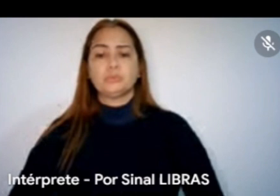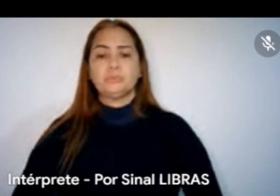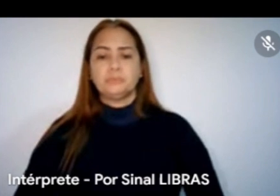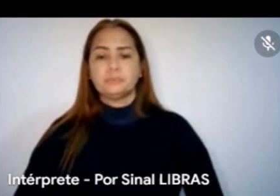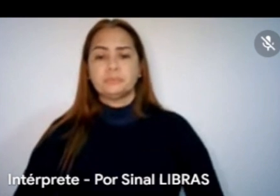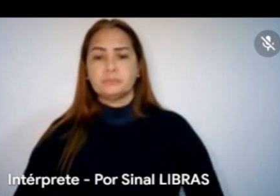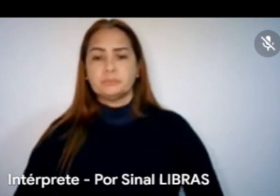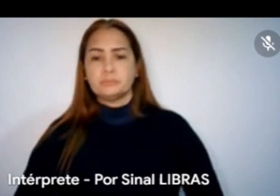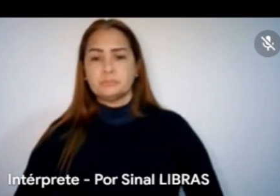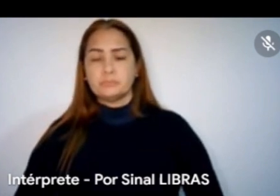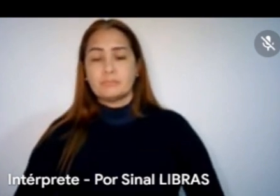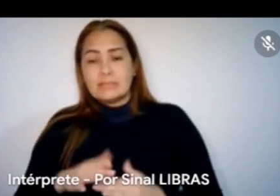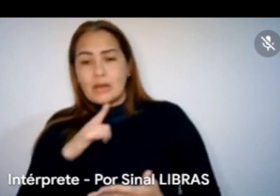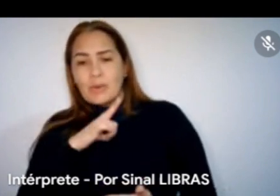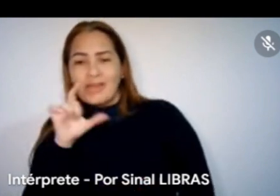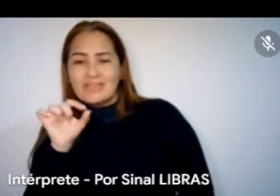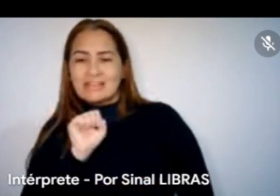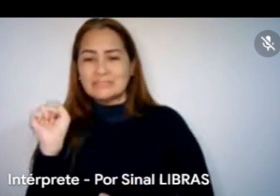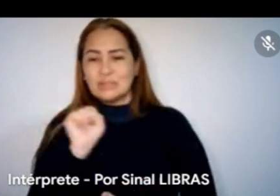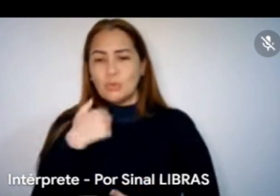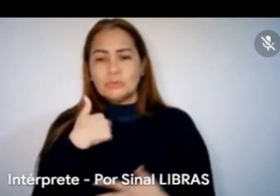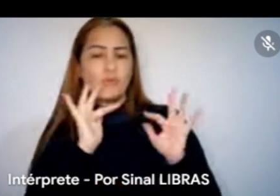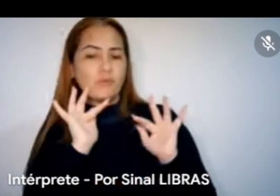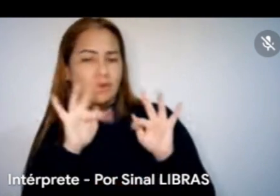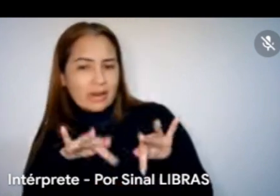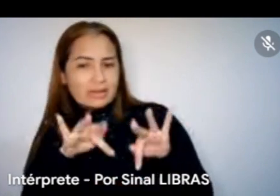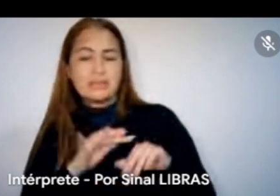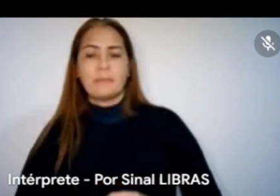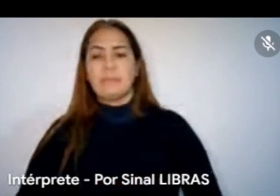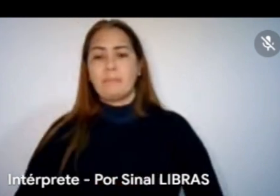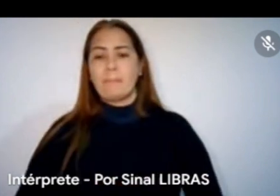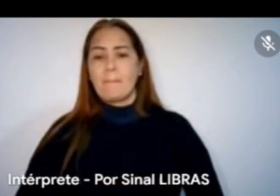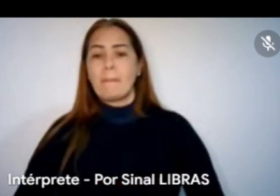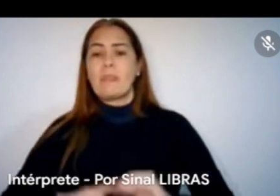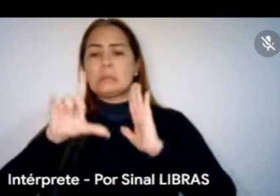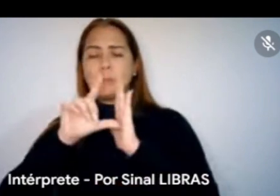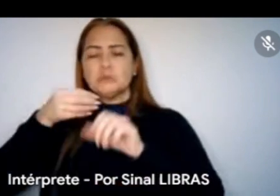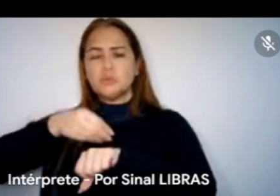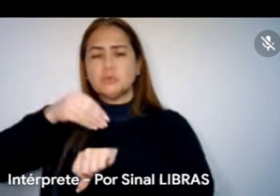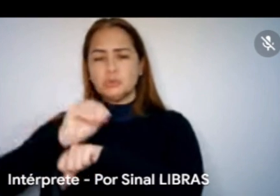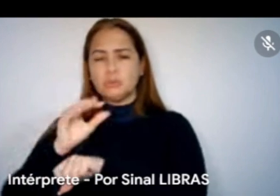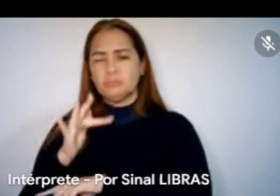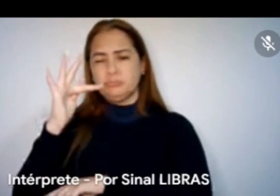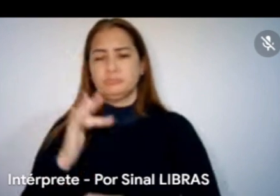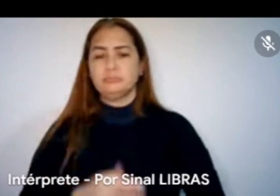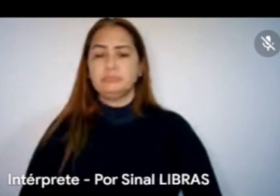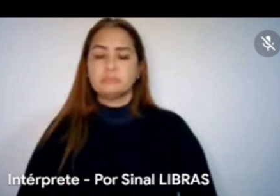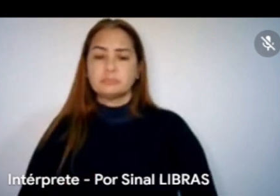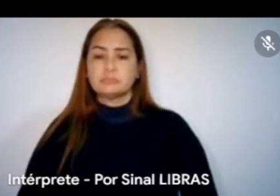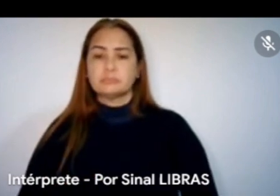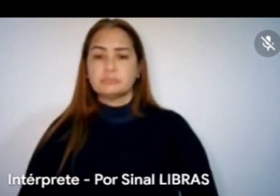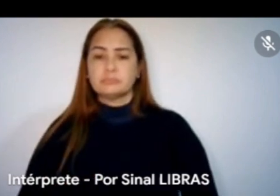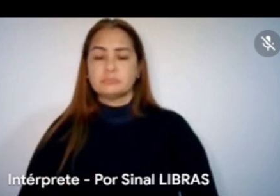Como eu tenho só 10 segundos, eu vou encerrar por enquanto, vou esperar dobrar menos para sugerir algumas coisas posteriormente. É isso, gente.